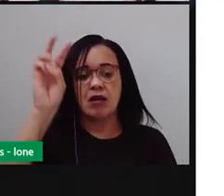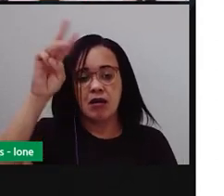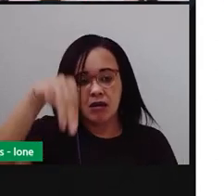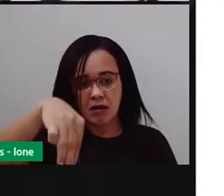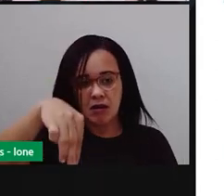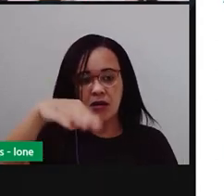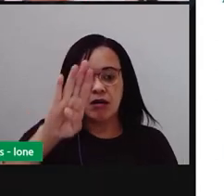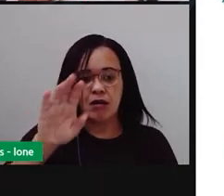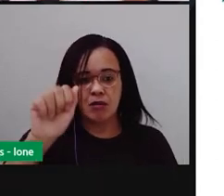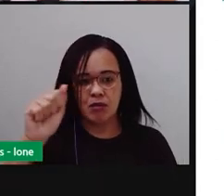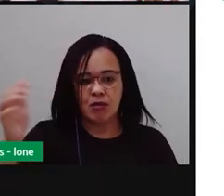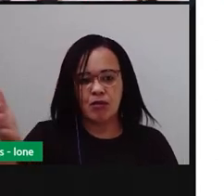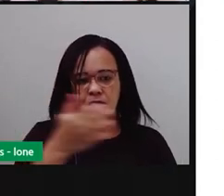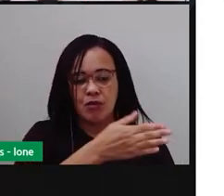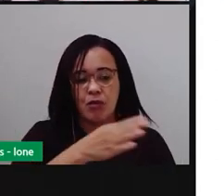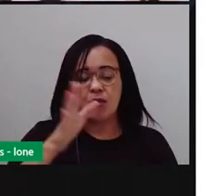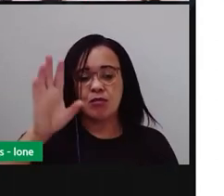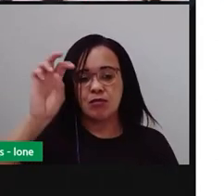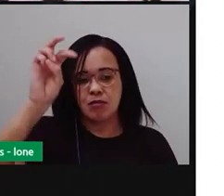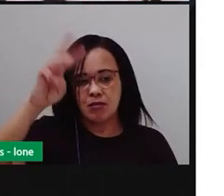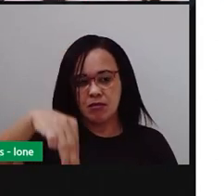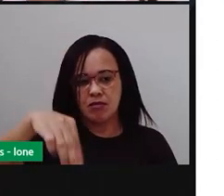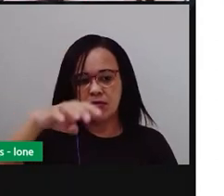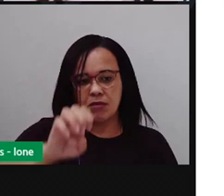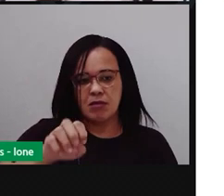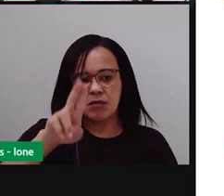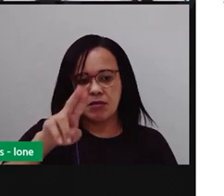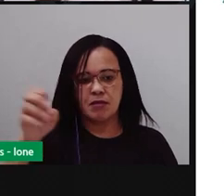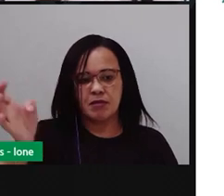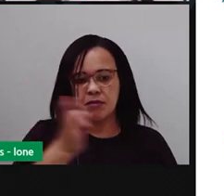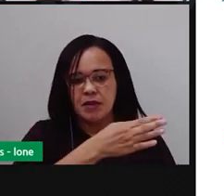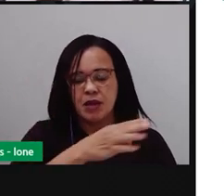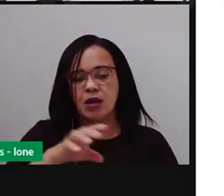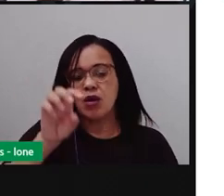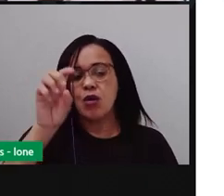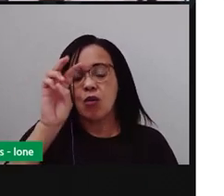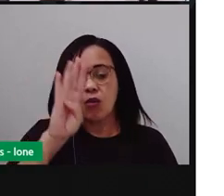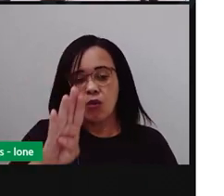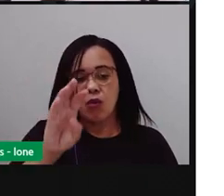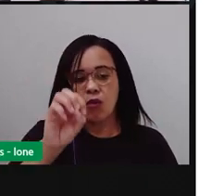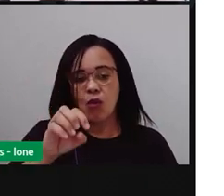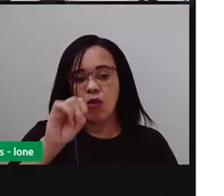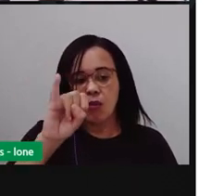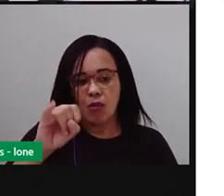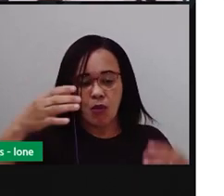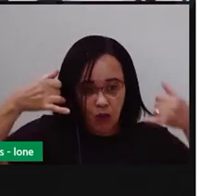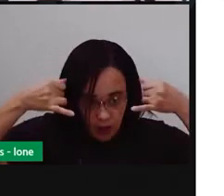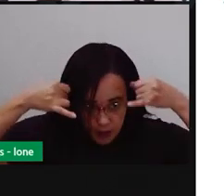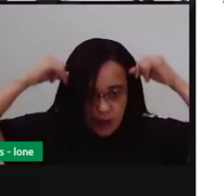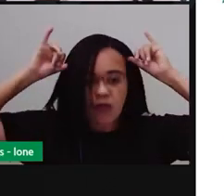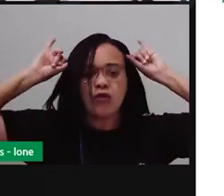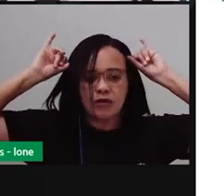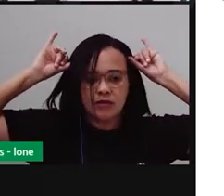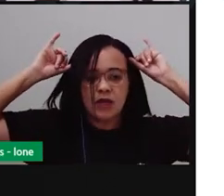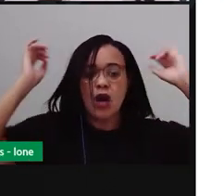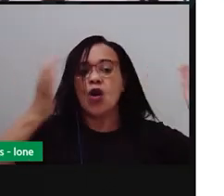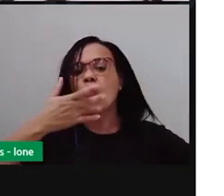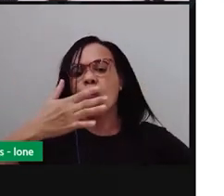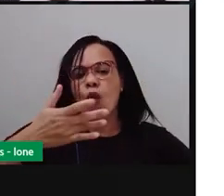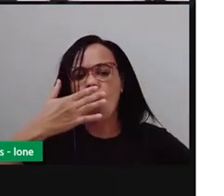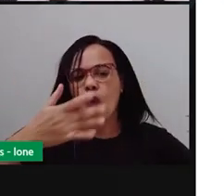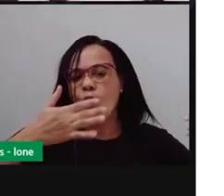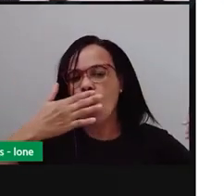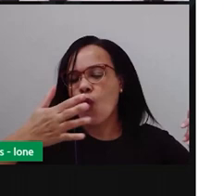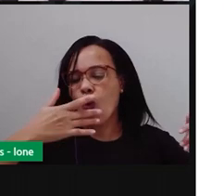fantasmeada, né? Com esse boi colorido, todo cheio de... colorido de alegorias.